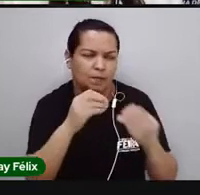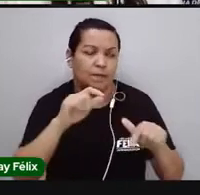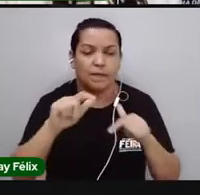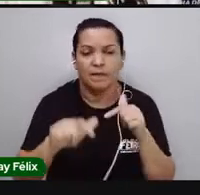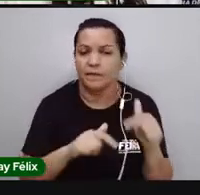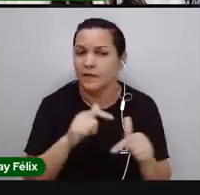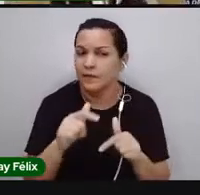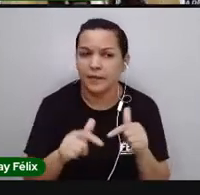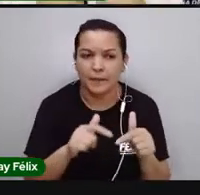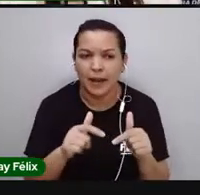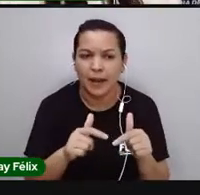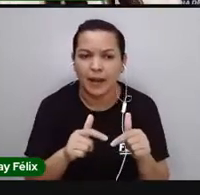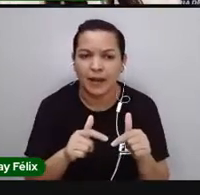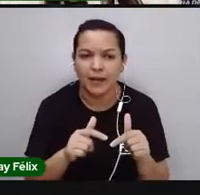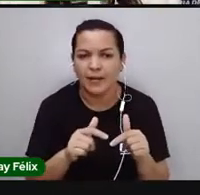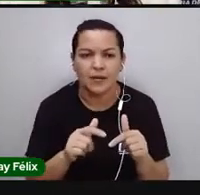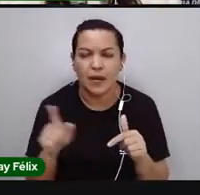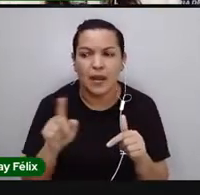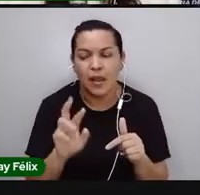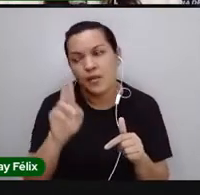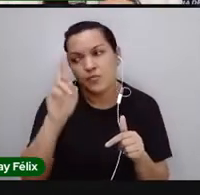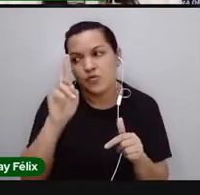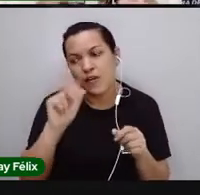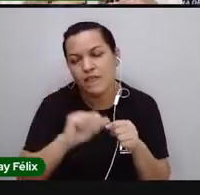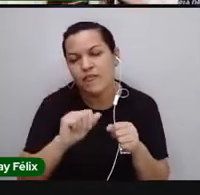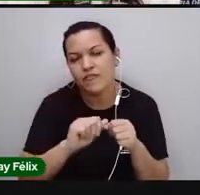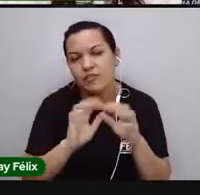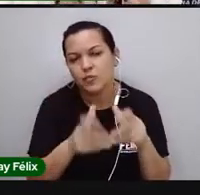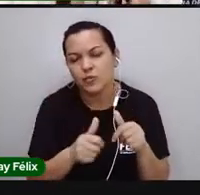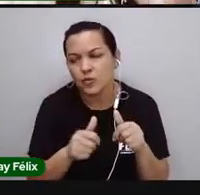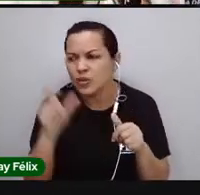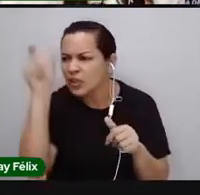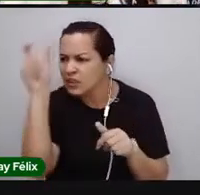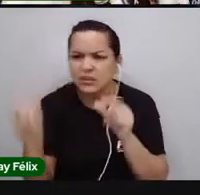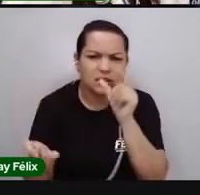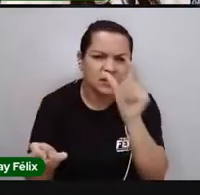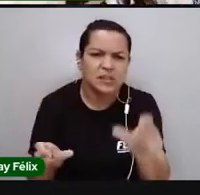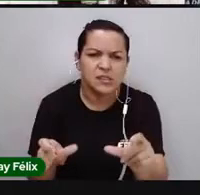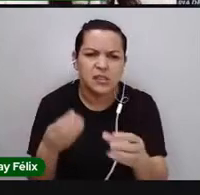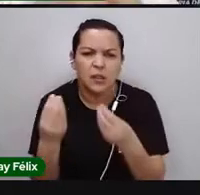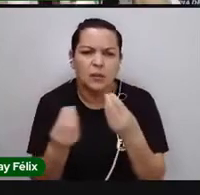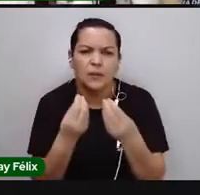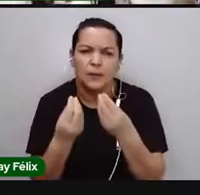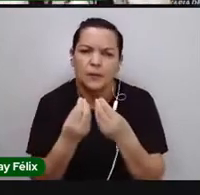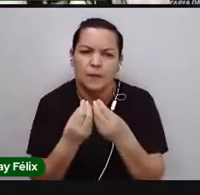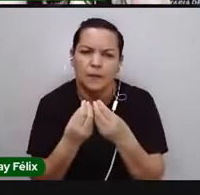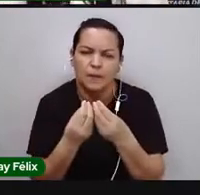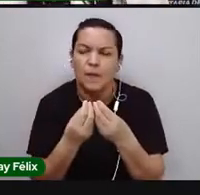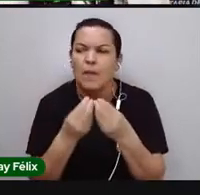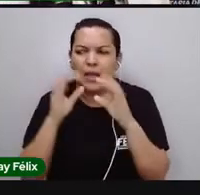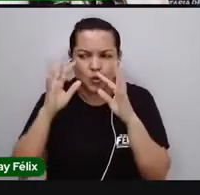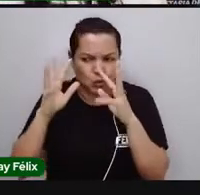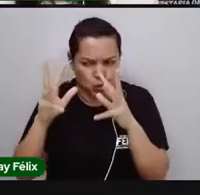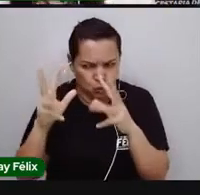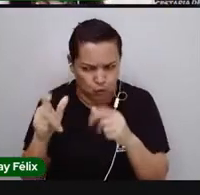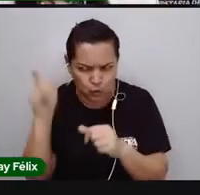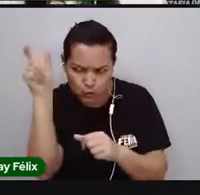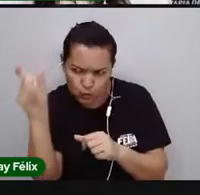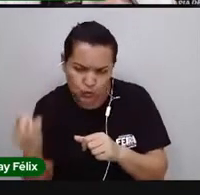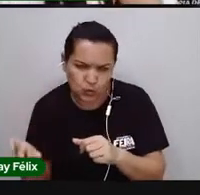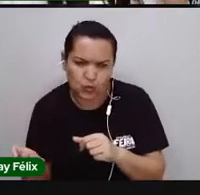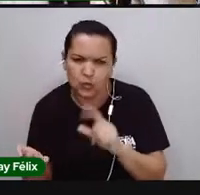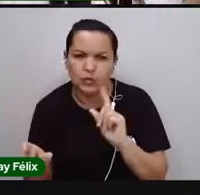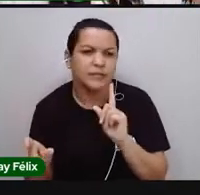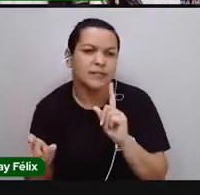faz no mundo e de como ele é. Só que isso é uma parte. Isso não é tudo da pró Karine, né?